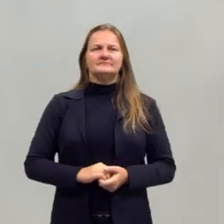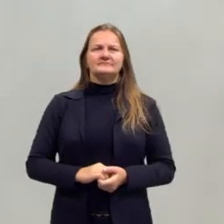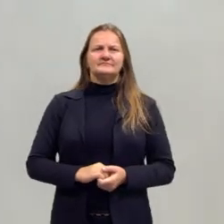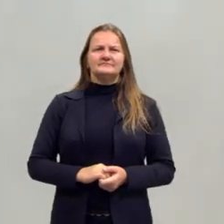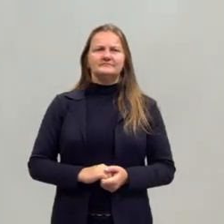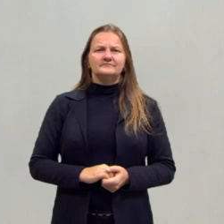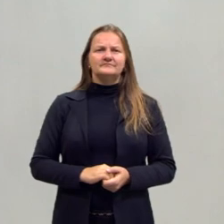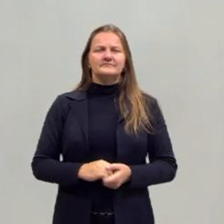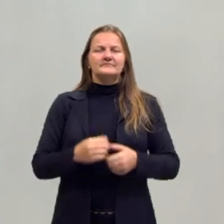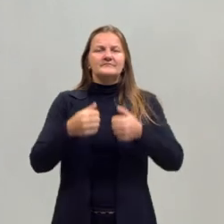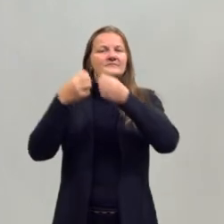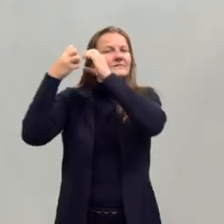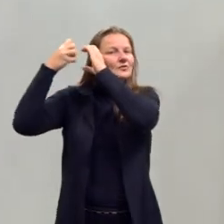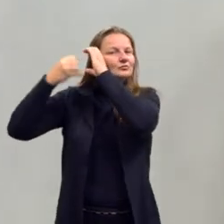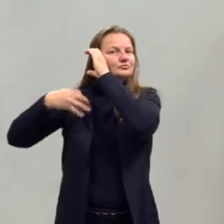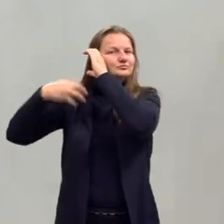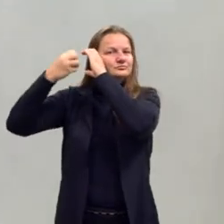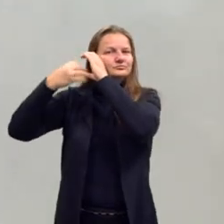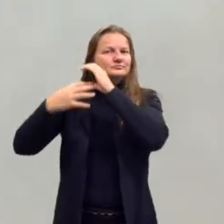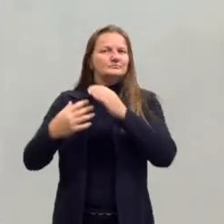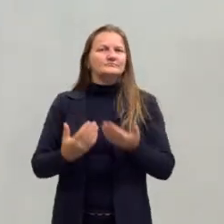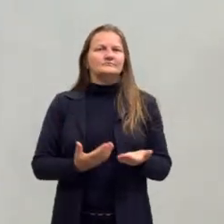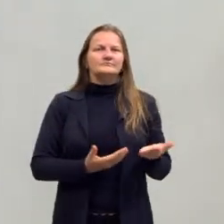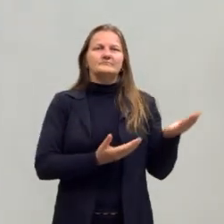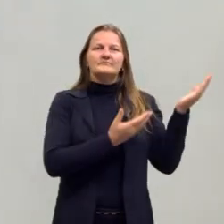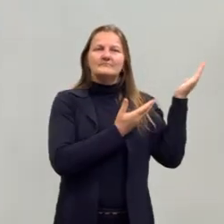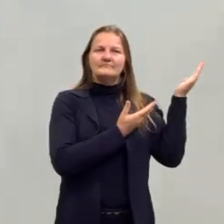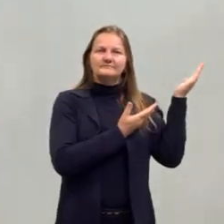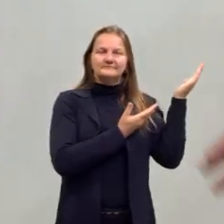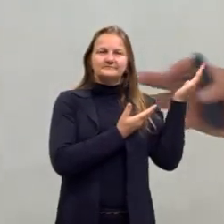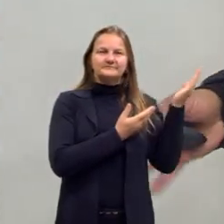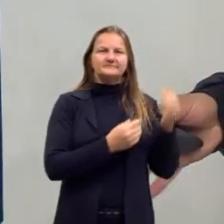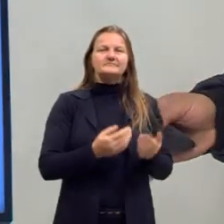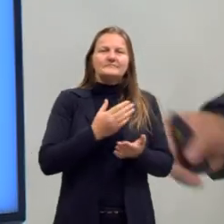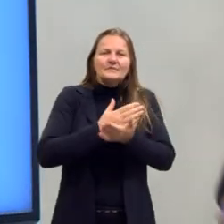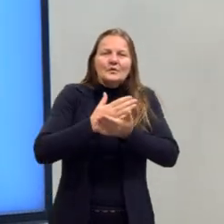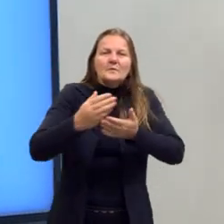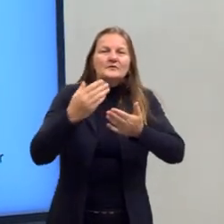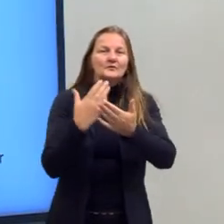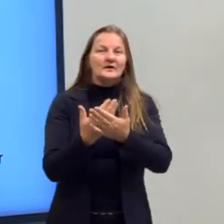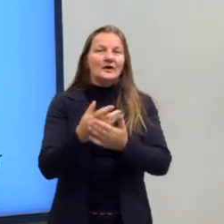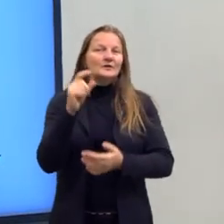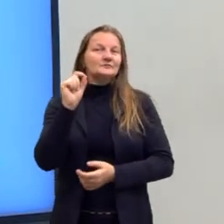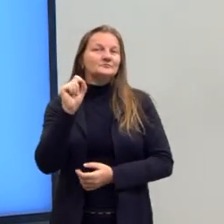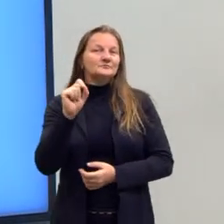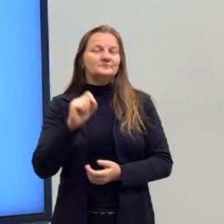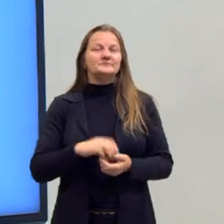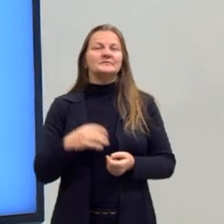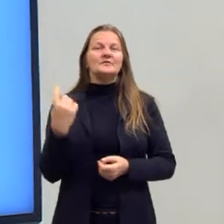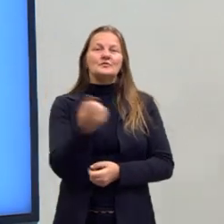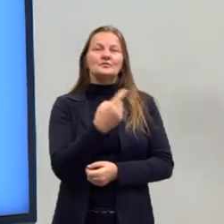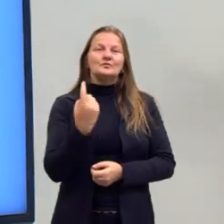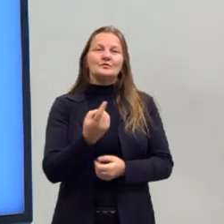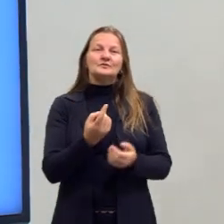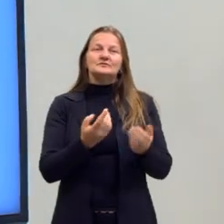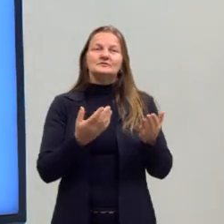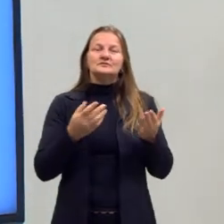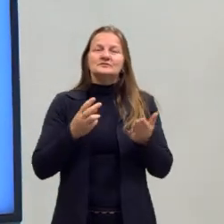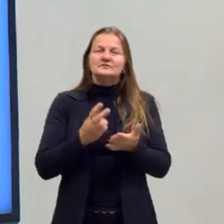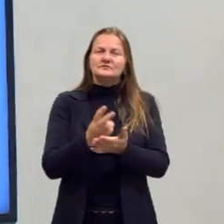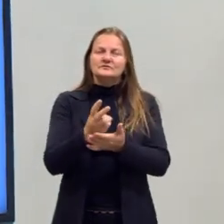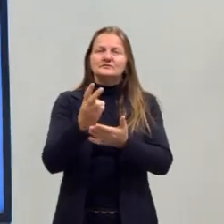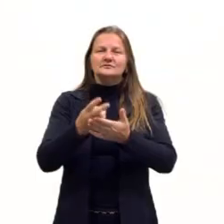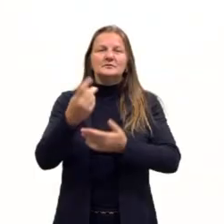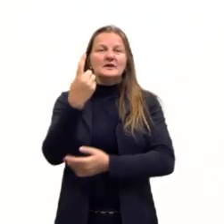Então, esse que eu descrevi para você sou eu. E todo início de aula, nós temos a nossa concepção de aula, olha lá, nós já